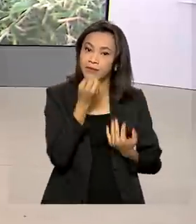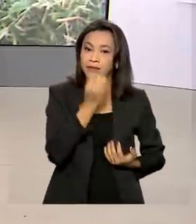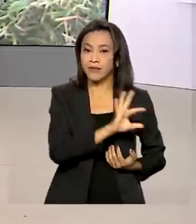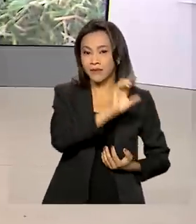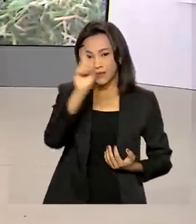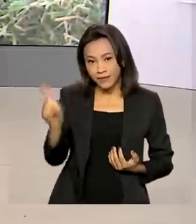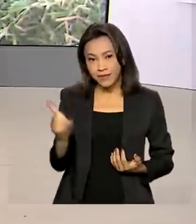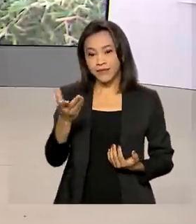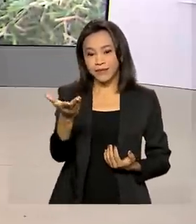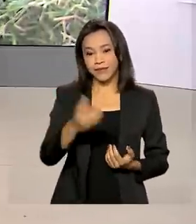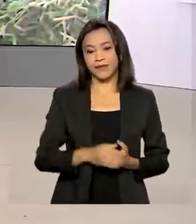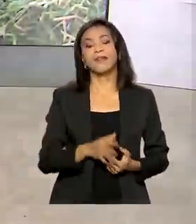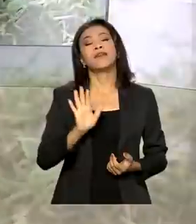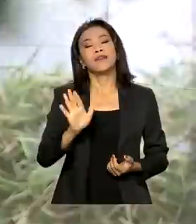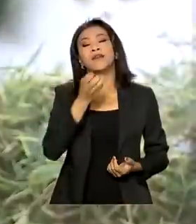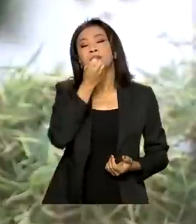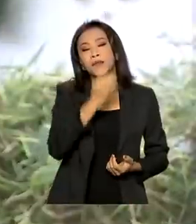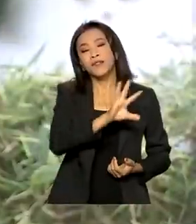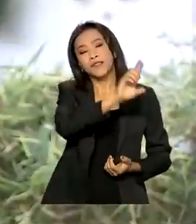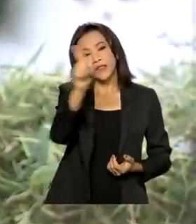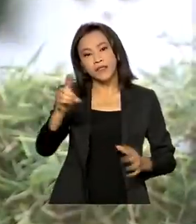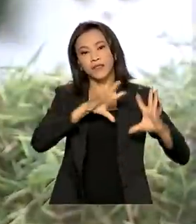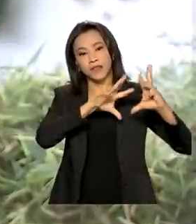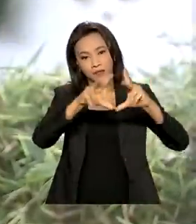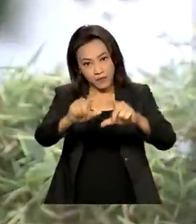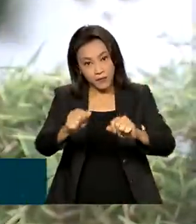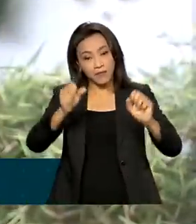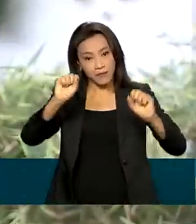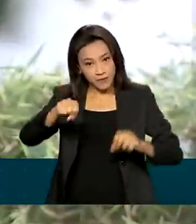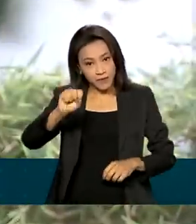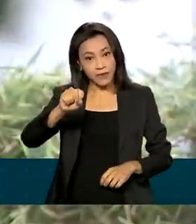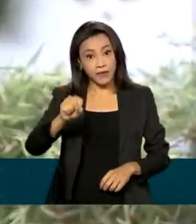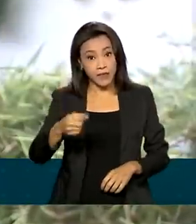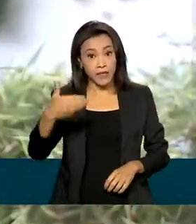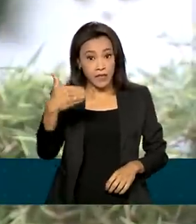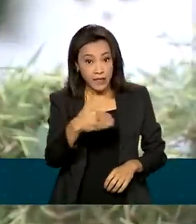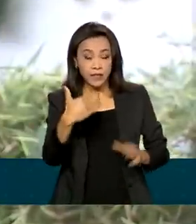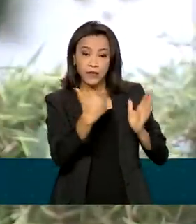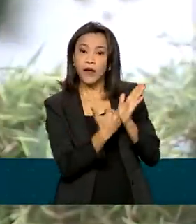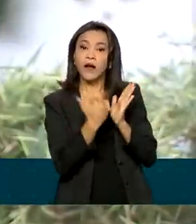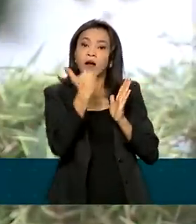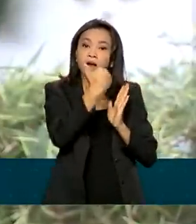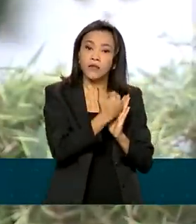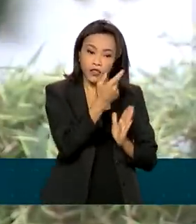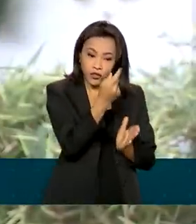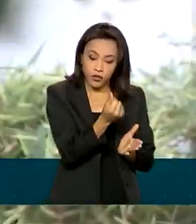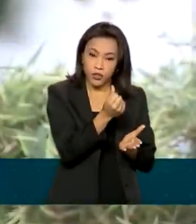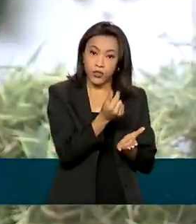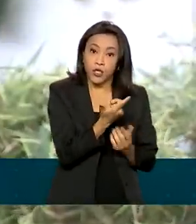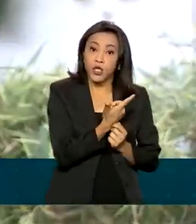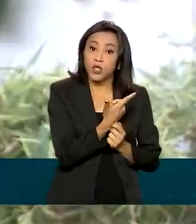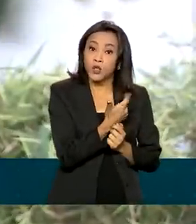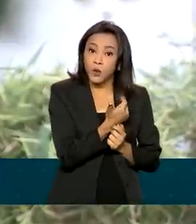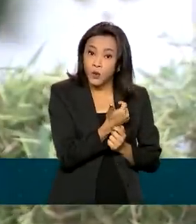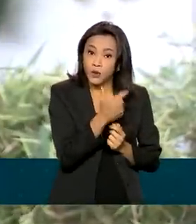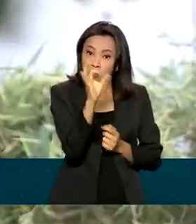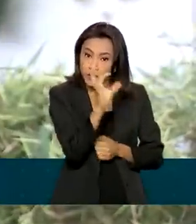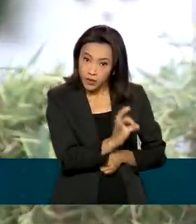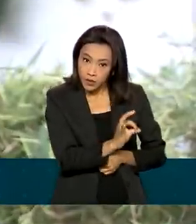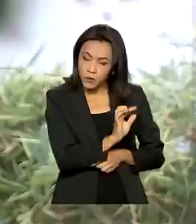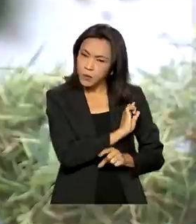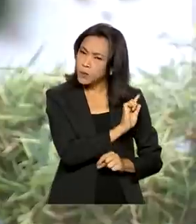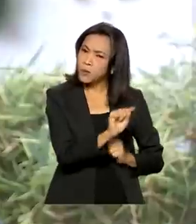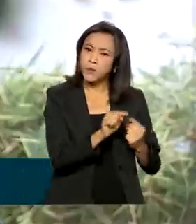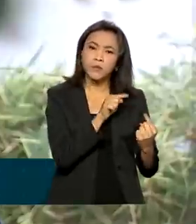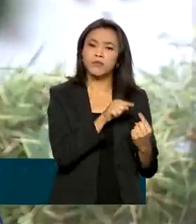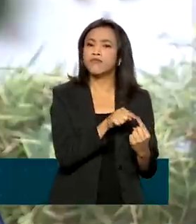Olá, Renata. Bom dia para você e bom dia a todos. É isso mesmo, esse aumento de recursos da ordem de 12% foi motivado